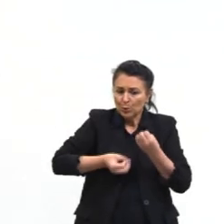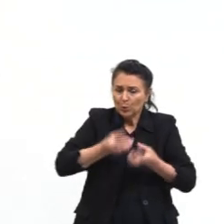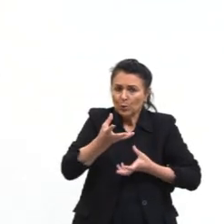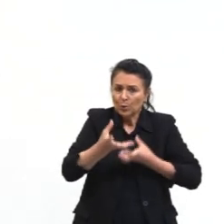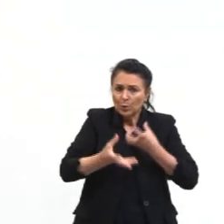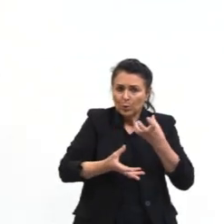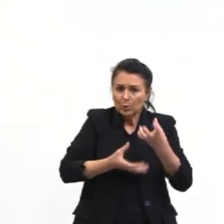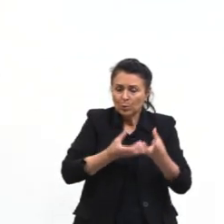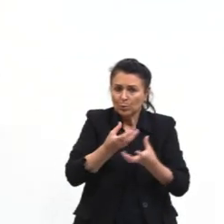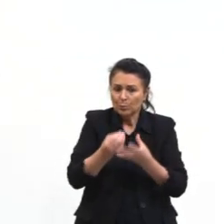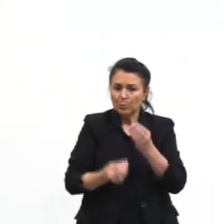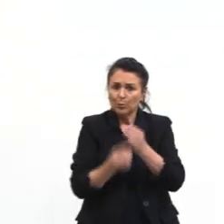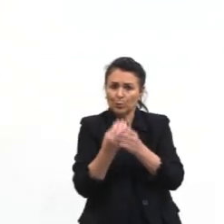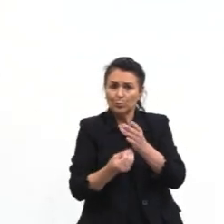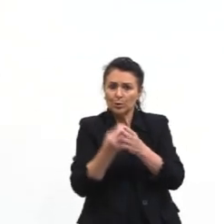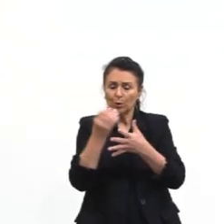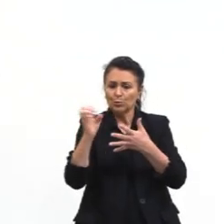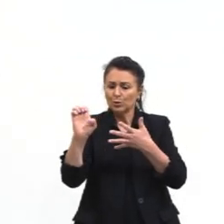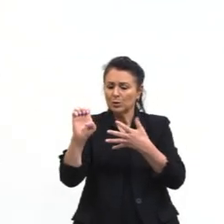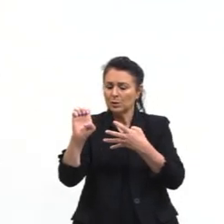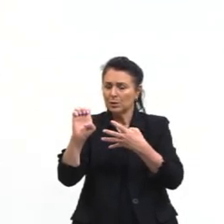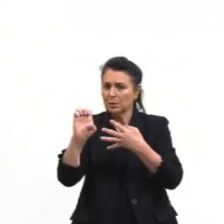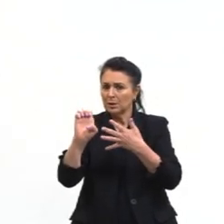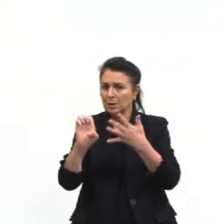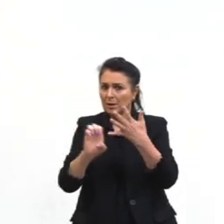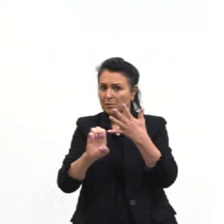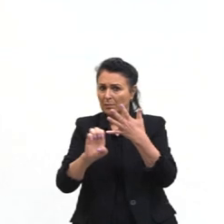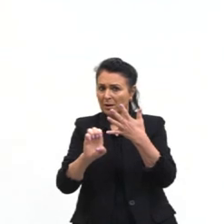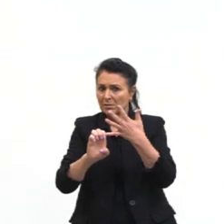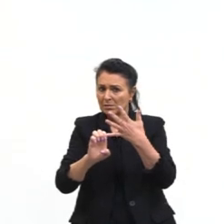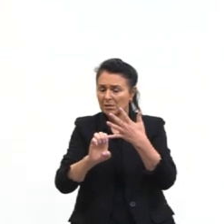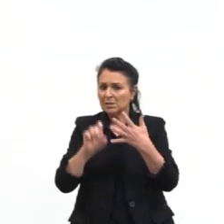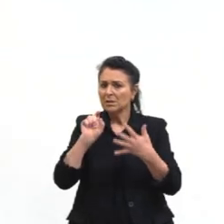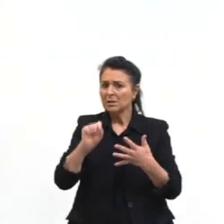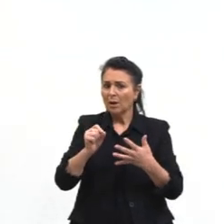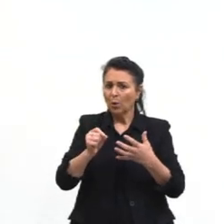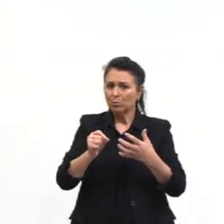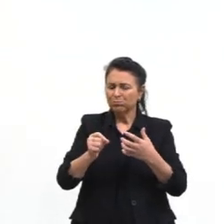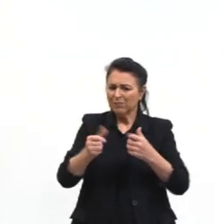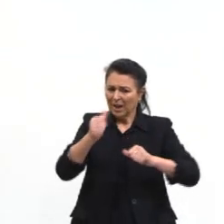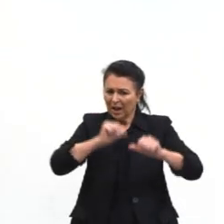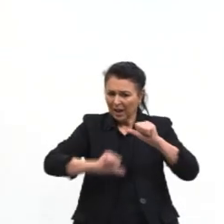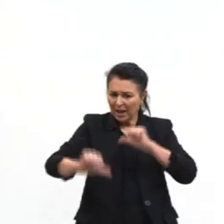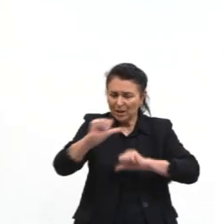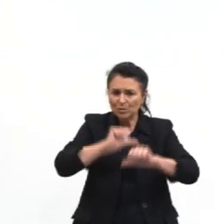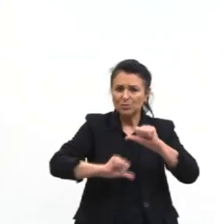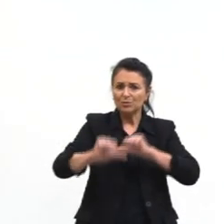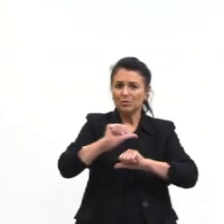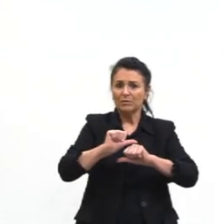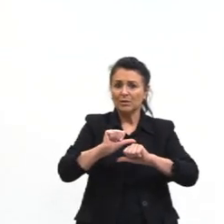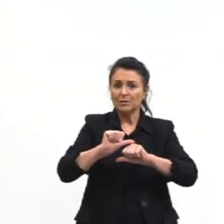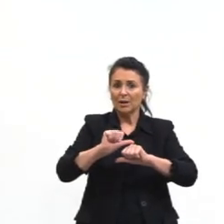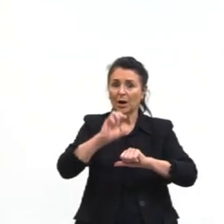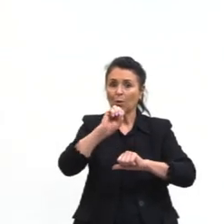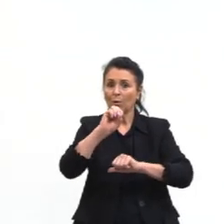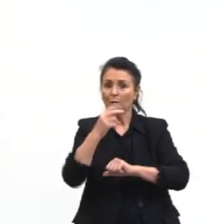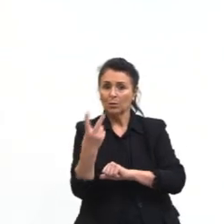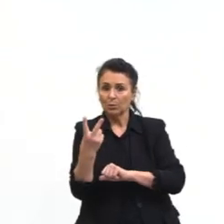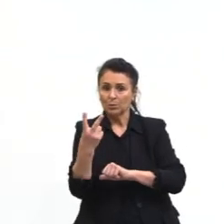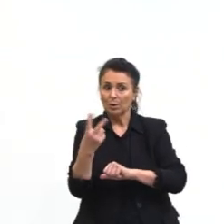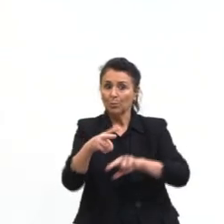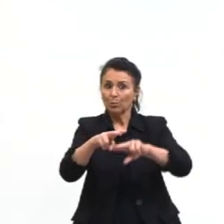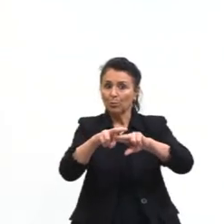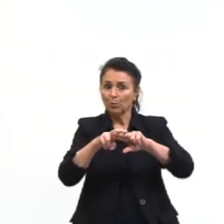espécies reativas de oxigênio que danificam de tal, de forma fatal,